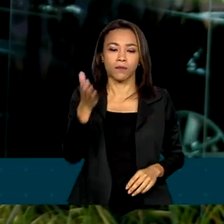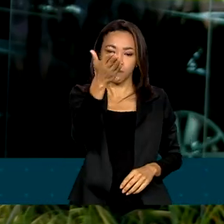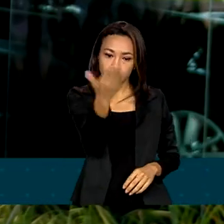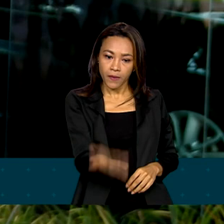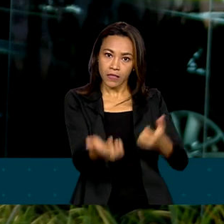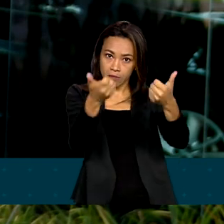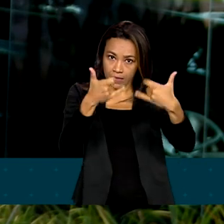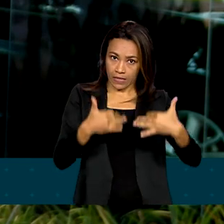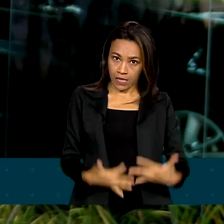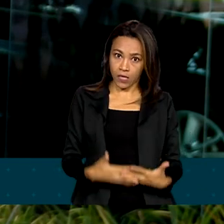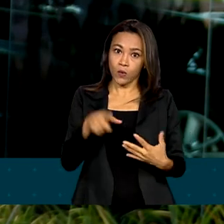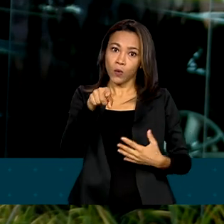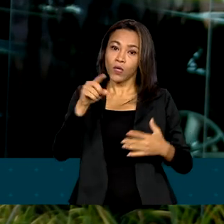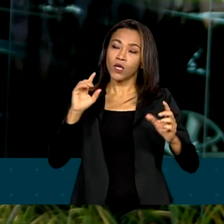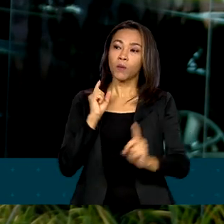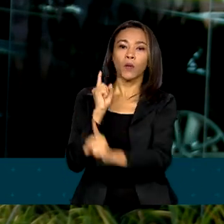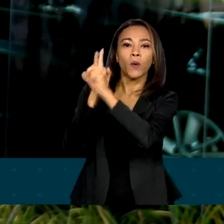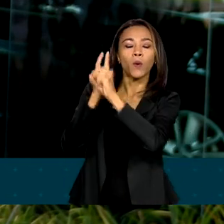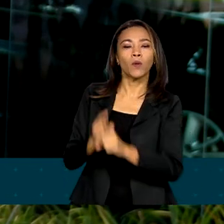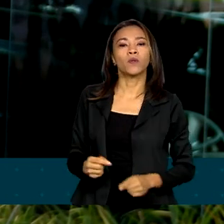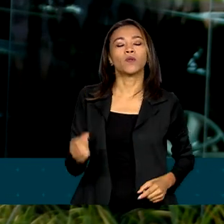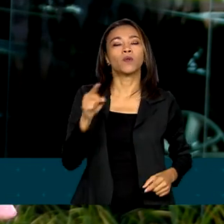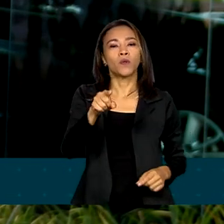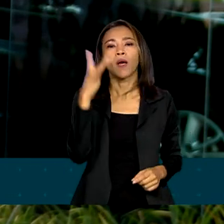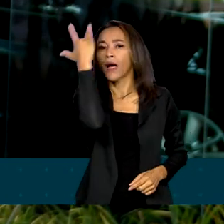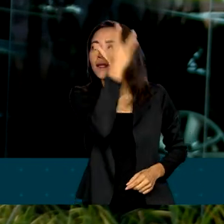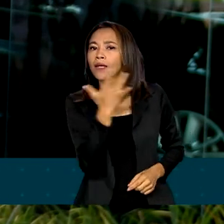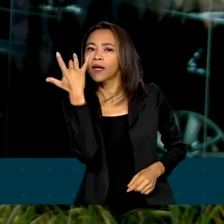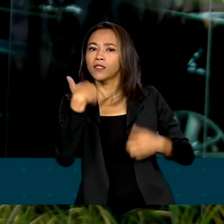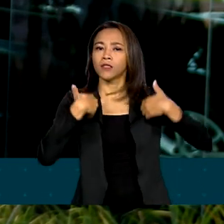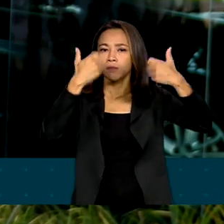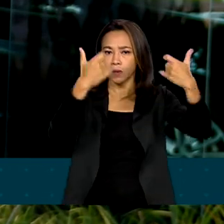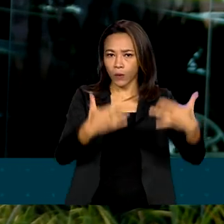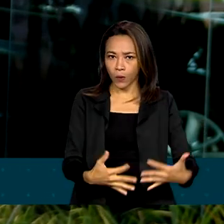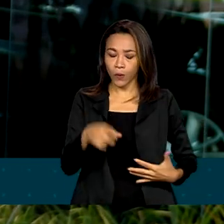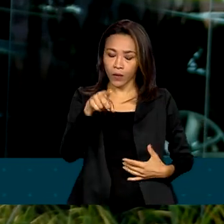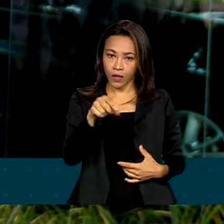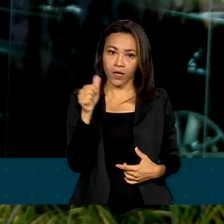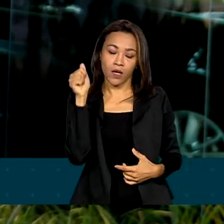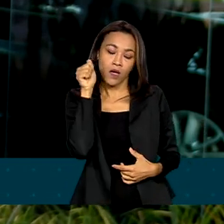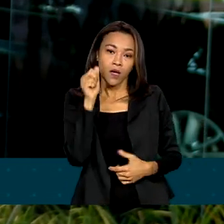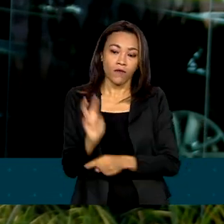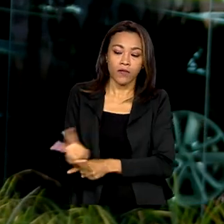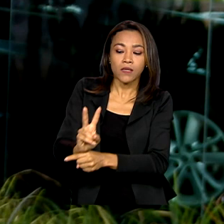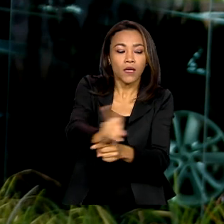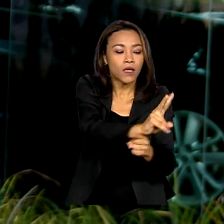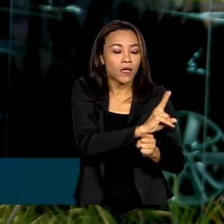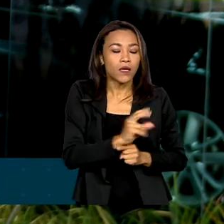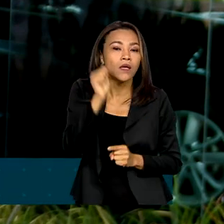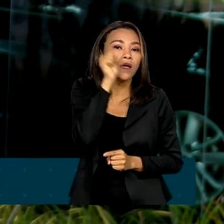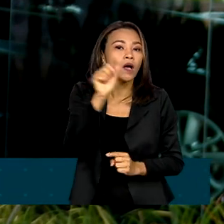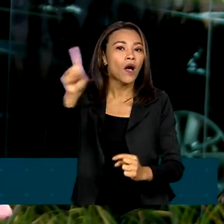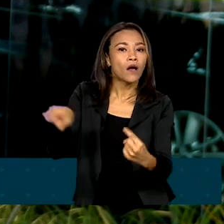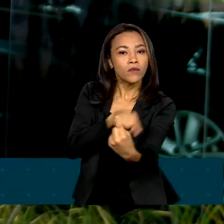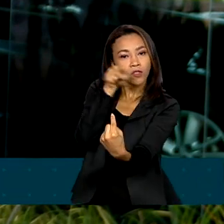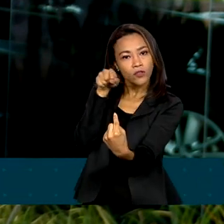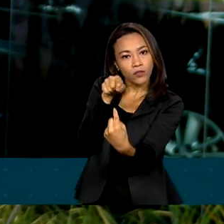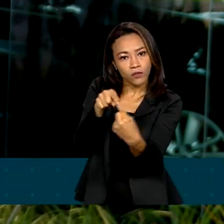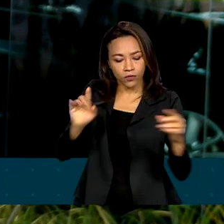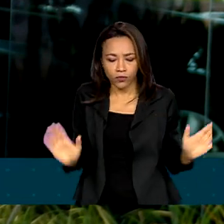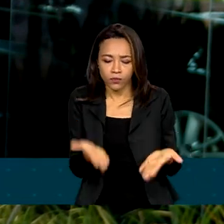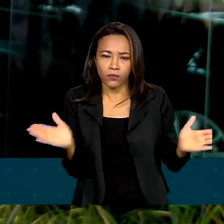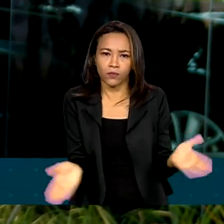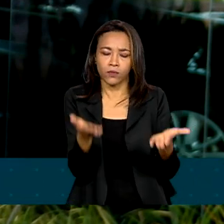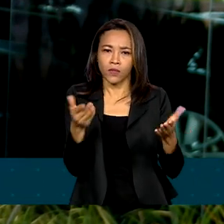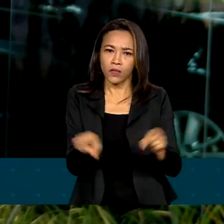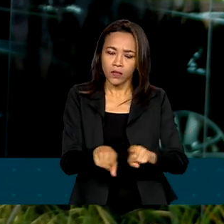Fernando Haddad, destacou a criação do programa Mulher Cidadã, Cidadania Fiscal para as Mulheres, com o objetivo de estimular e